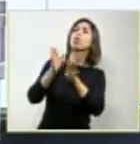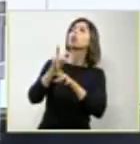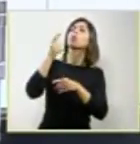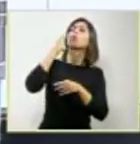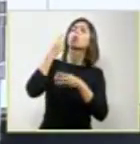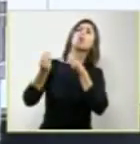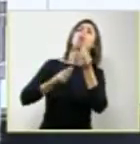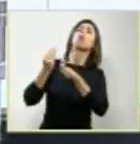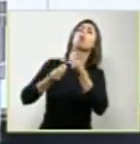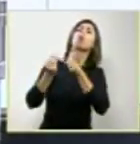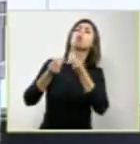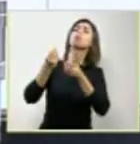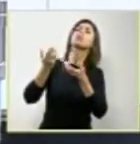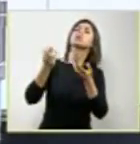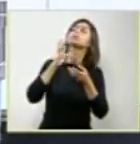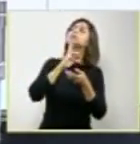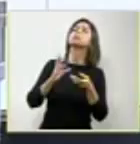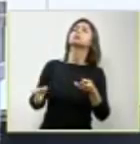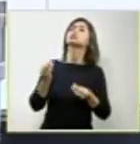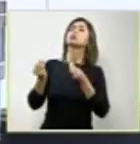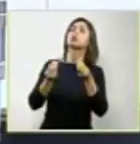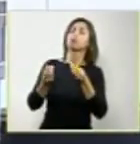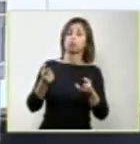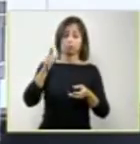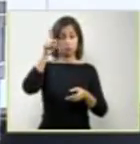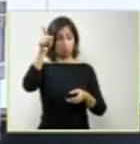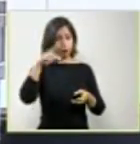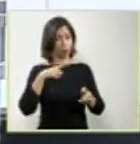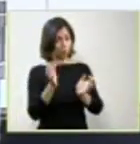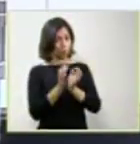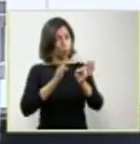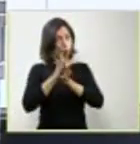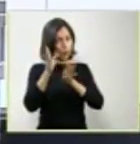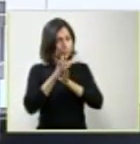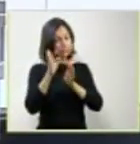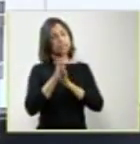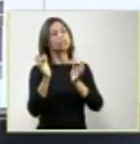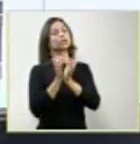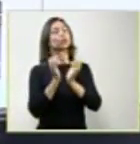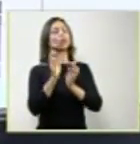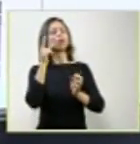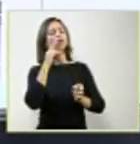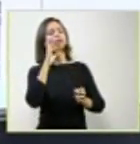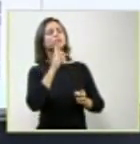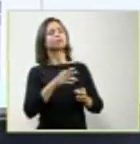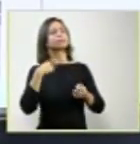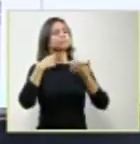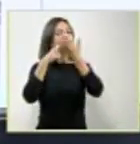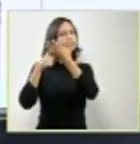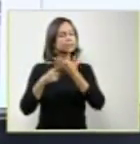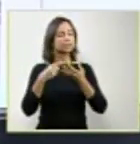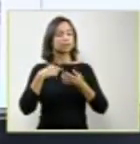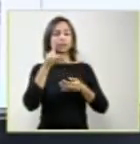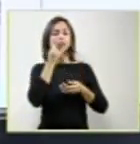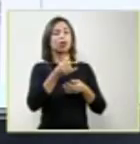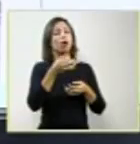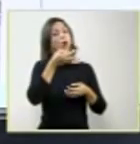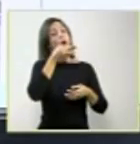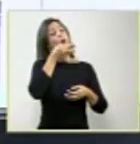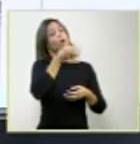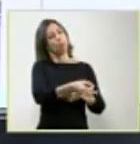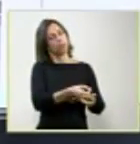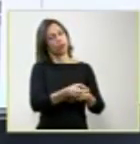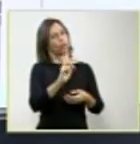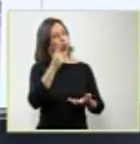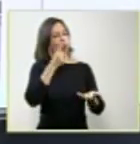Federal normatiza a conduta e diz como os médicos devem agir, o que o Conselho Federal, nesse caso, recomenda aos médicos?